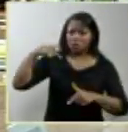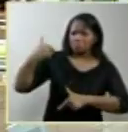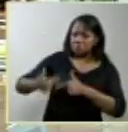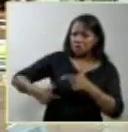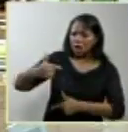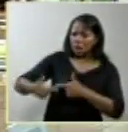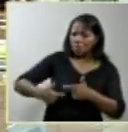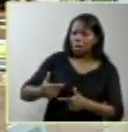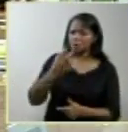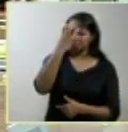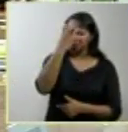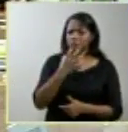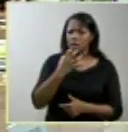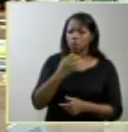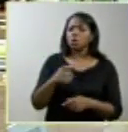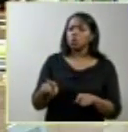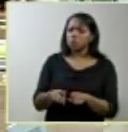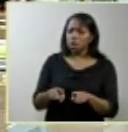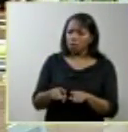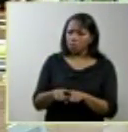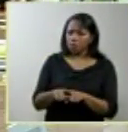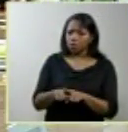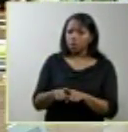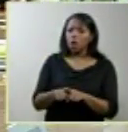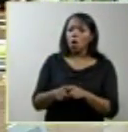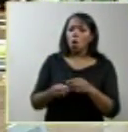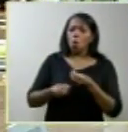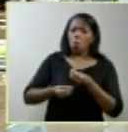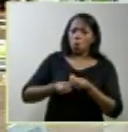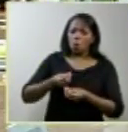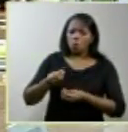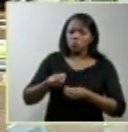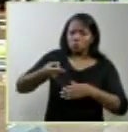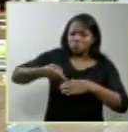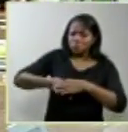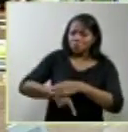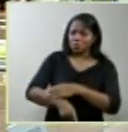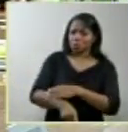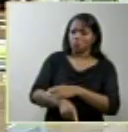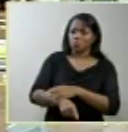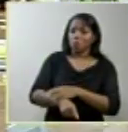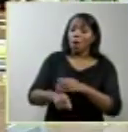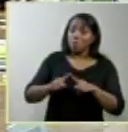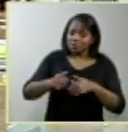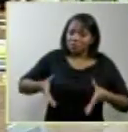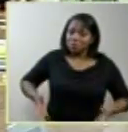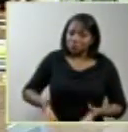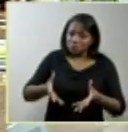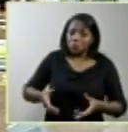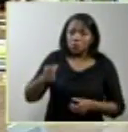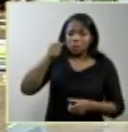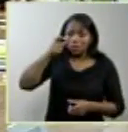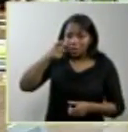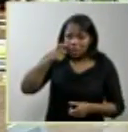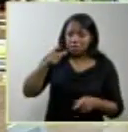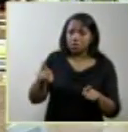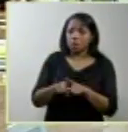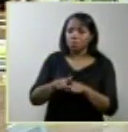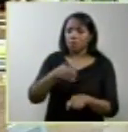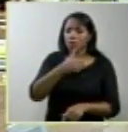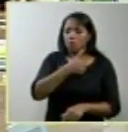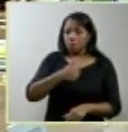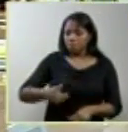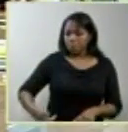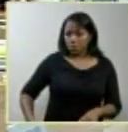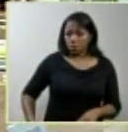seriedade com grande empenho com embates às vezes profundos motivados pelo interesse público de modo que acho